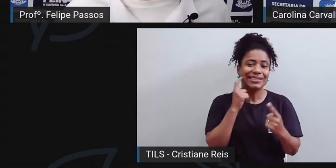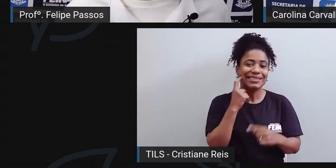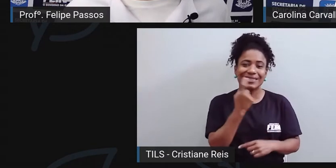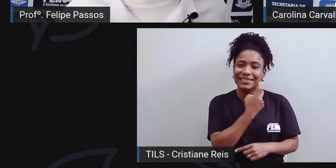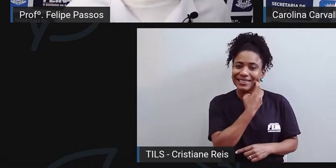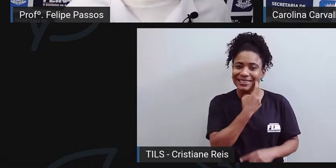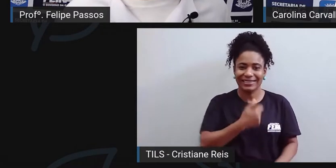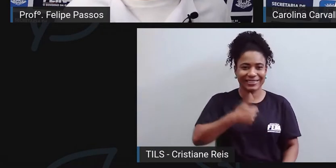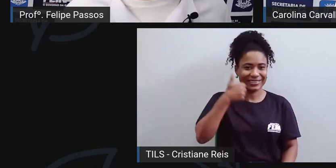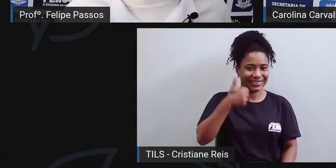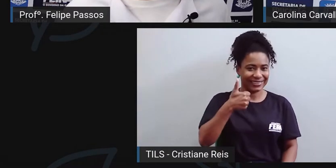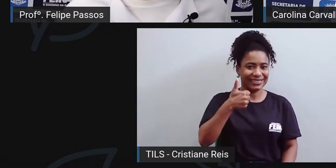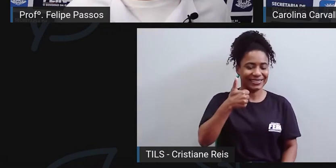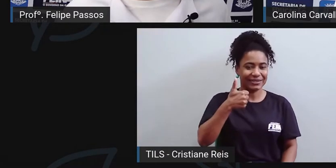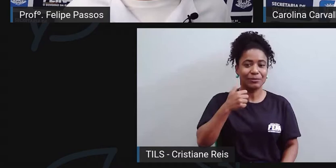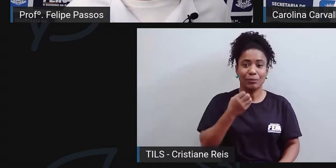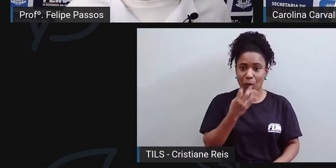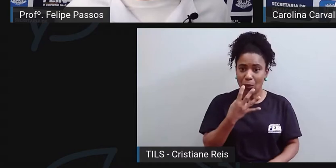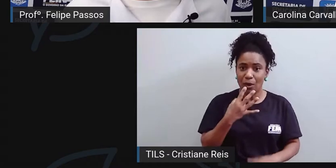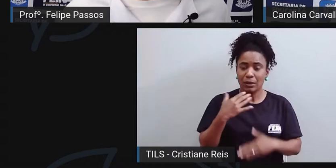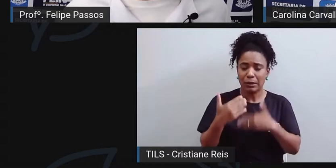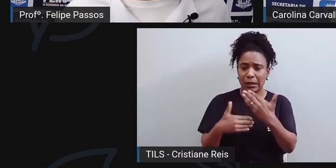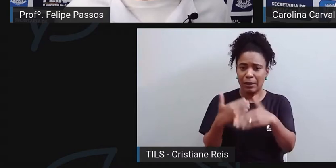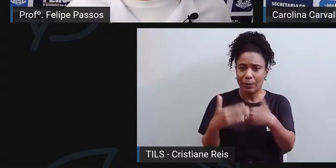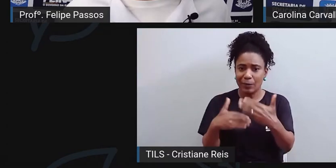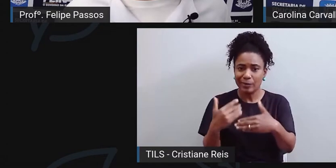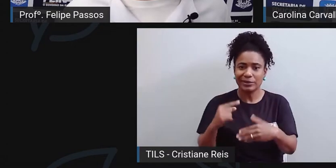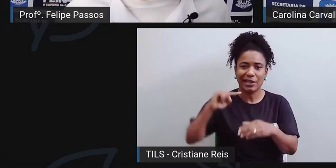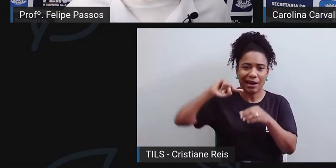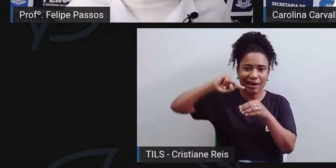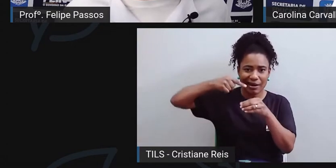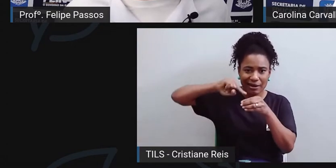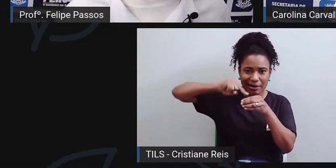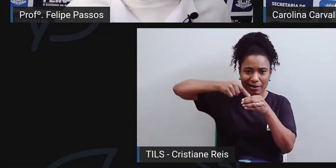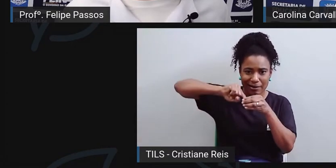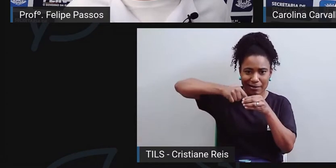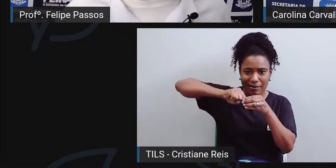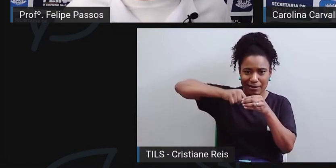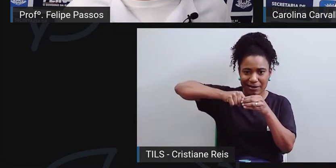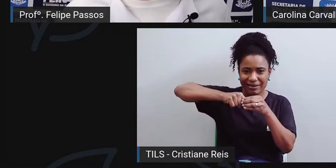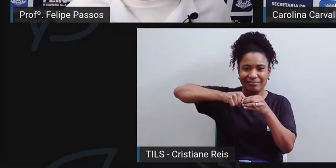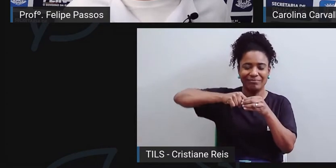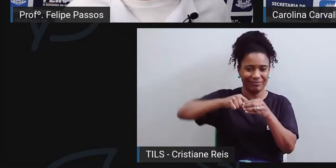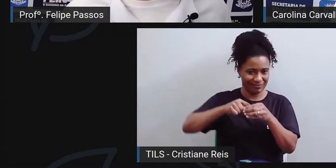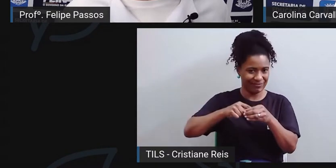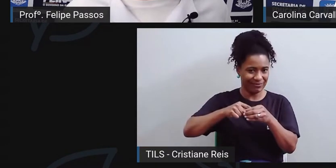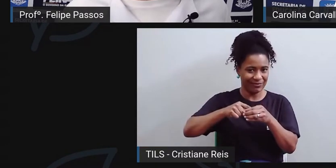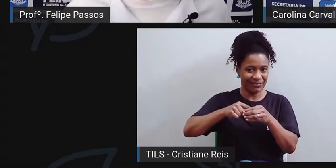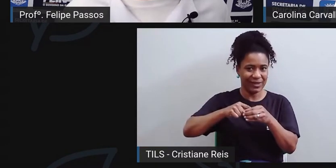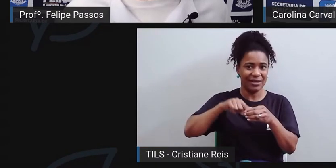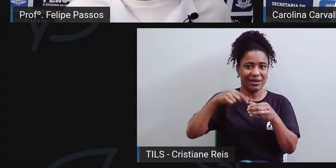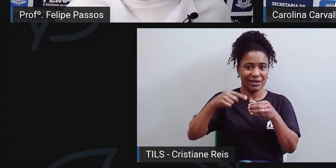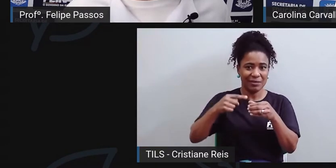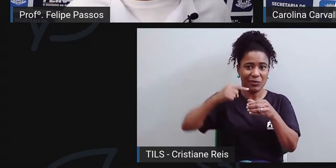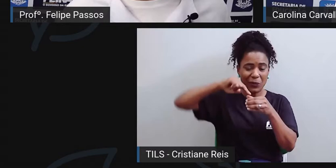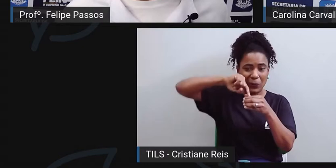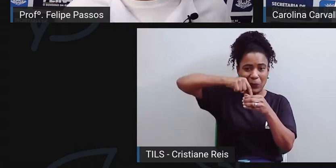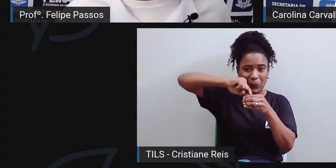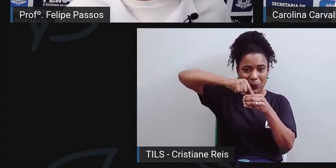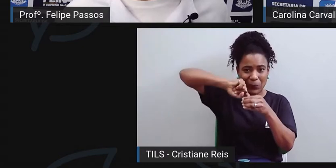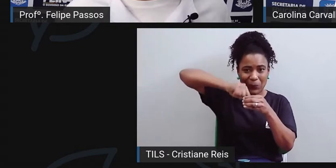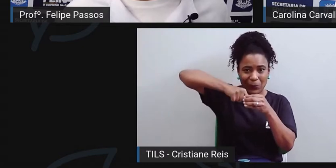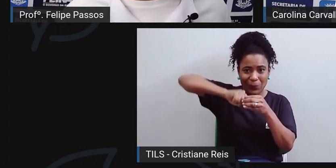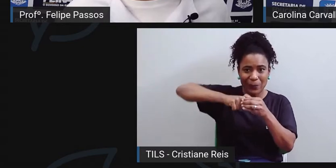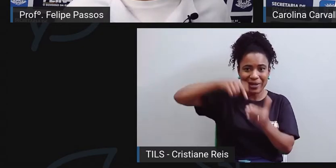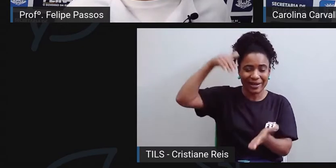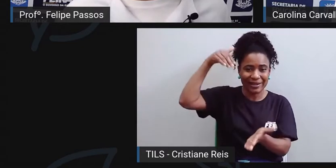evoluindo aqui, com uma destruição que começa na camada mais externa, e vai internalizando